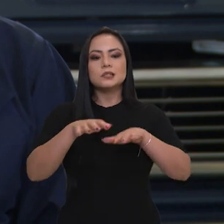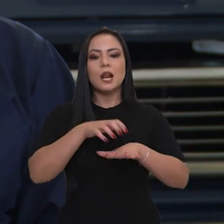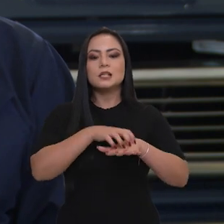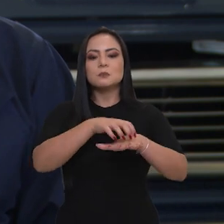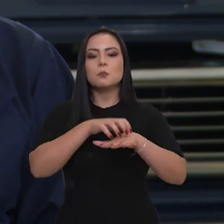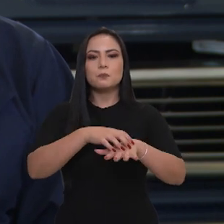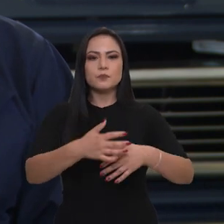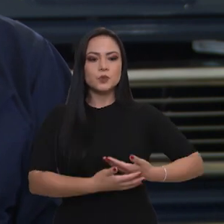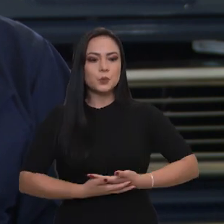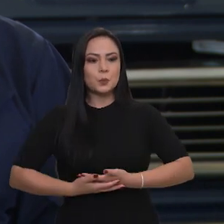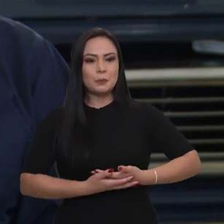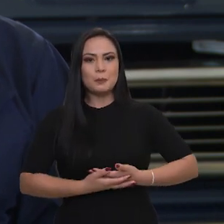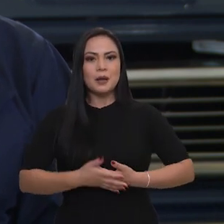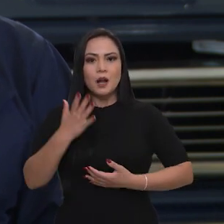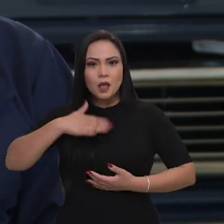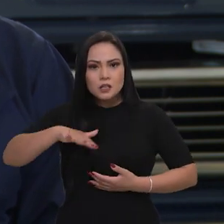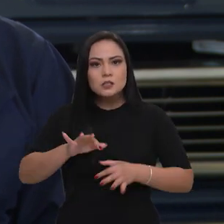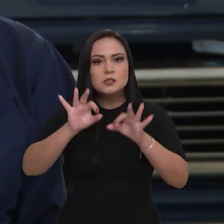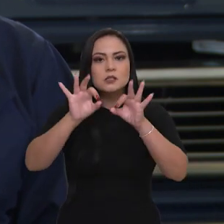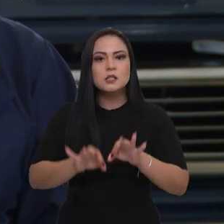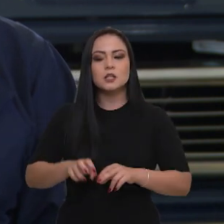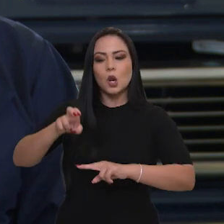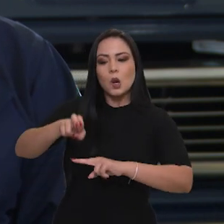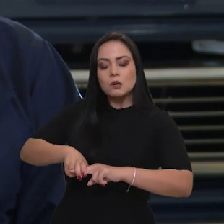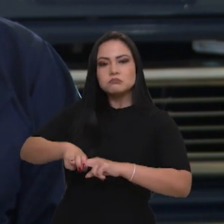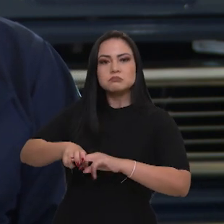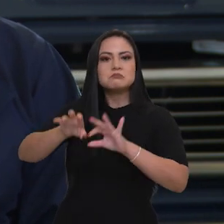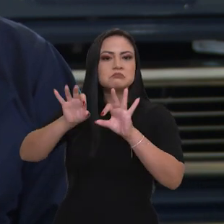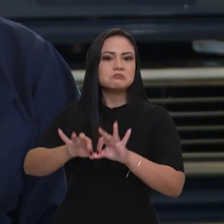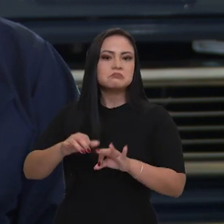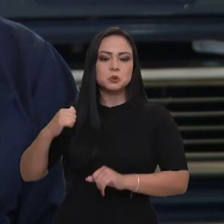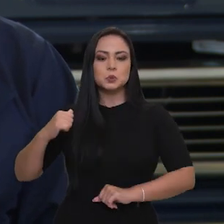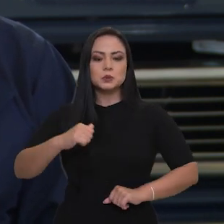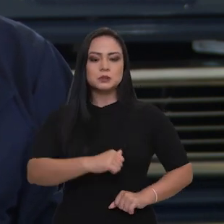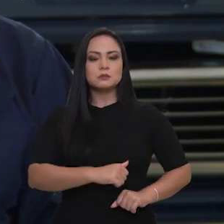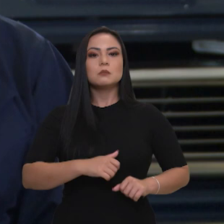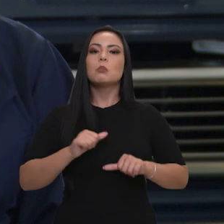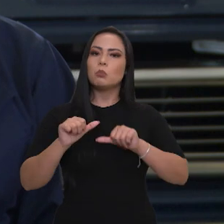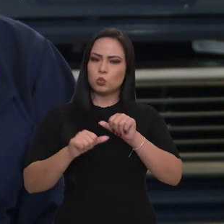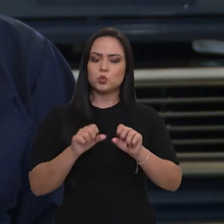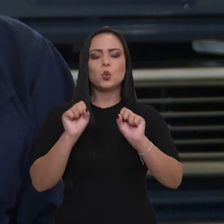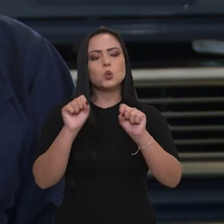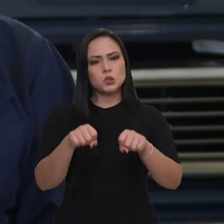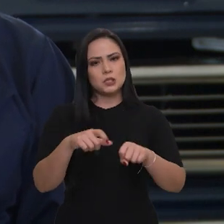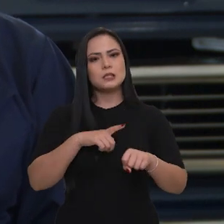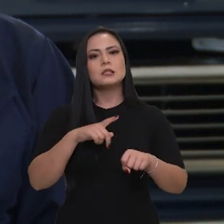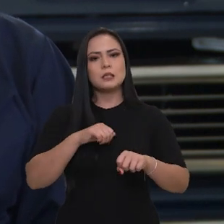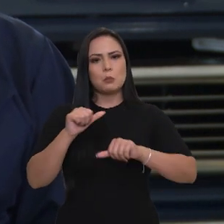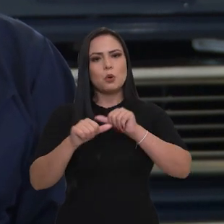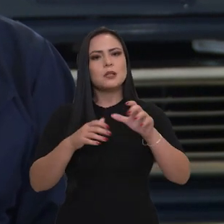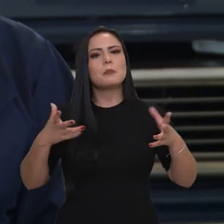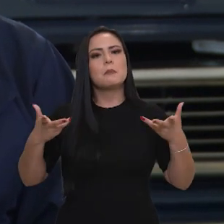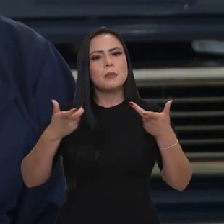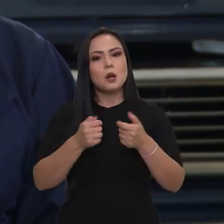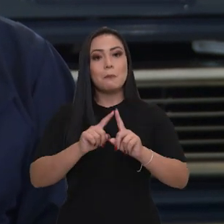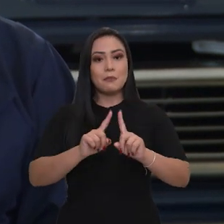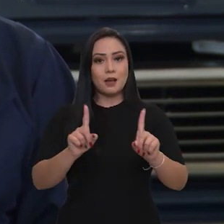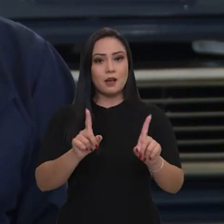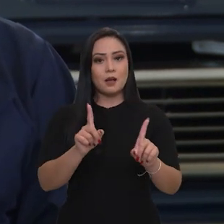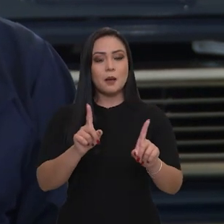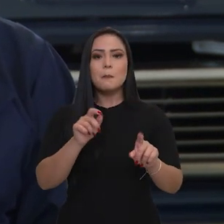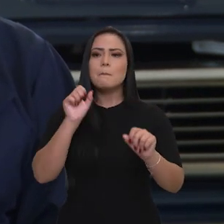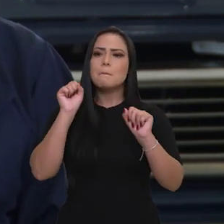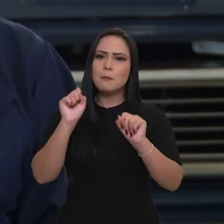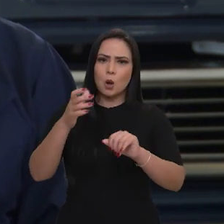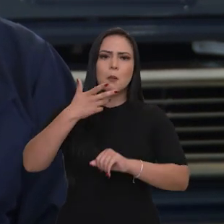devido e adequado. Então, eu acho que mudou, sim, tem mudado para melhor, mas ainda pode melhorar. E eu tenho